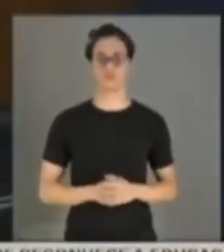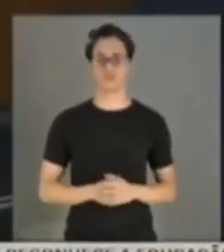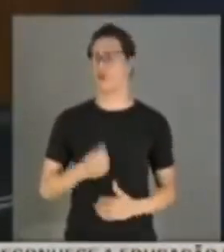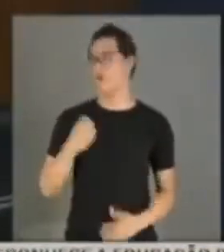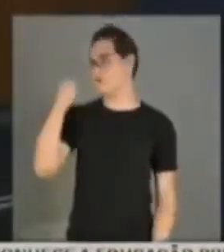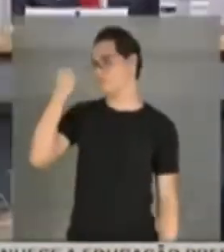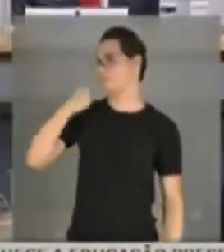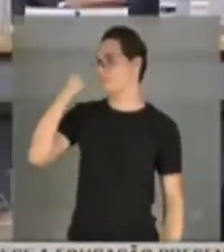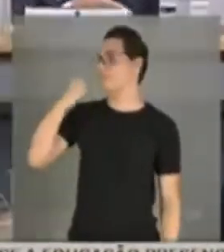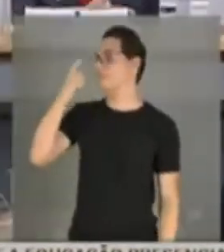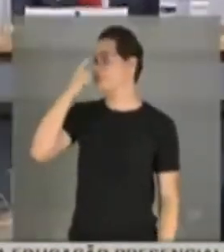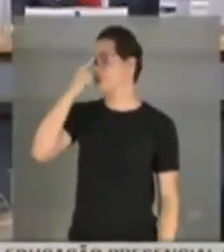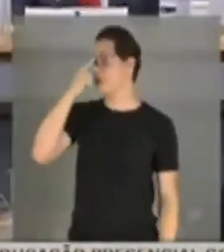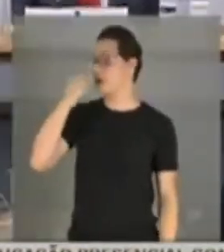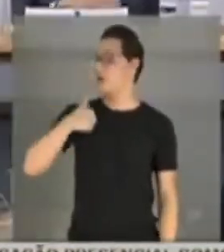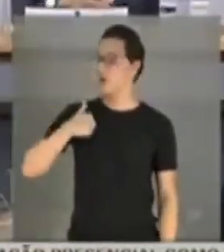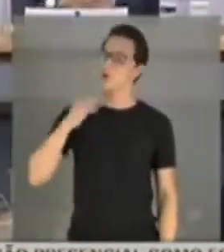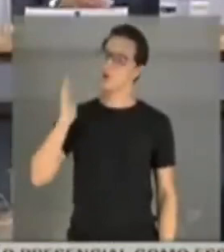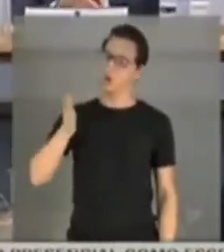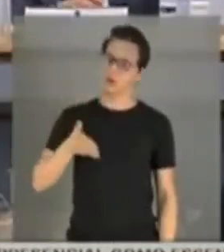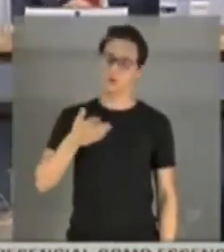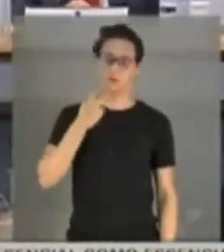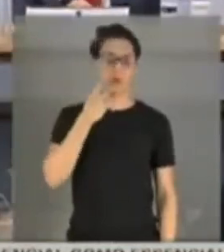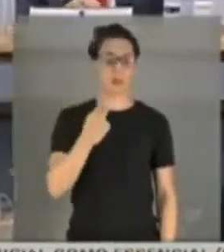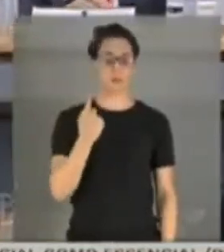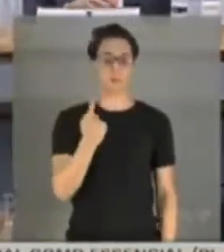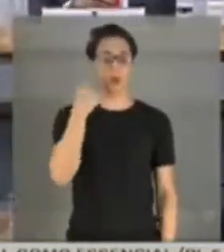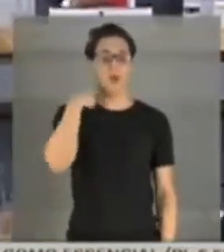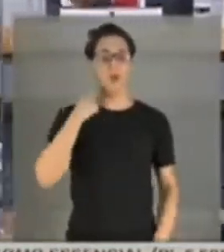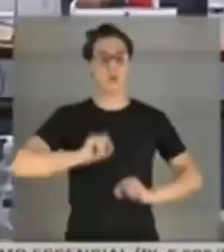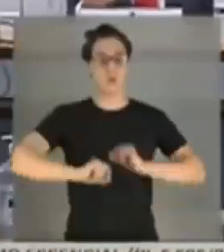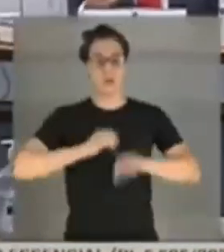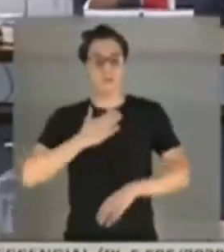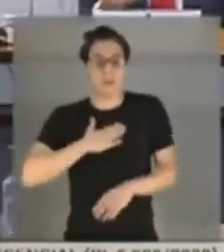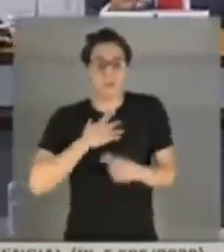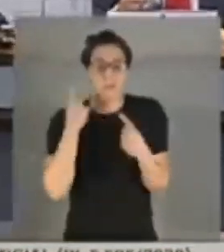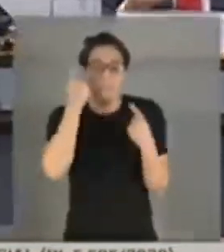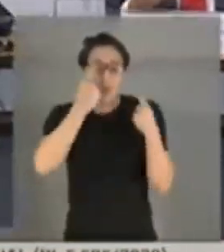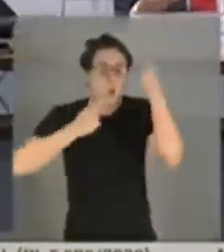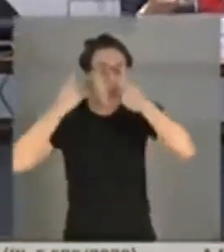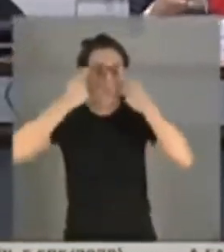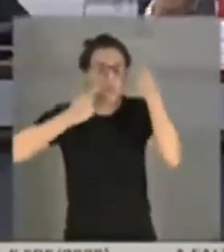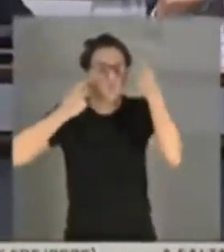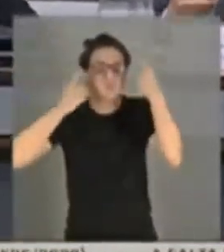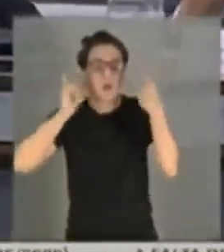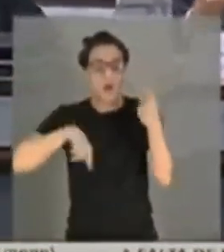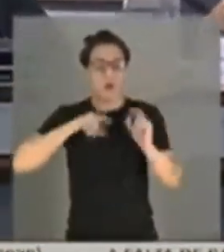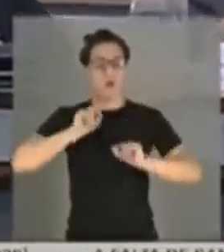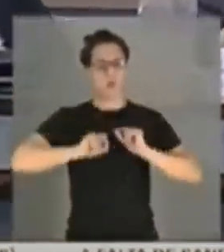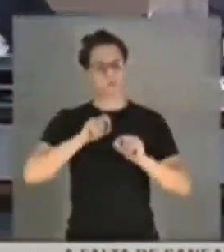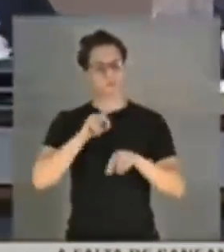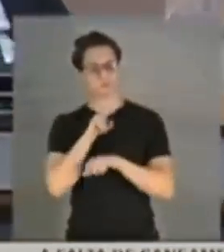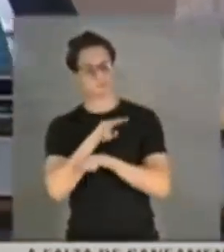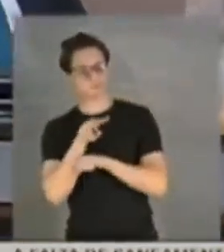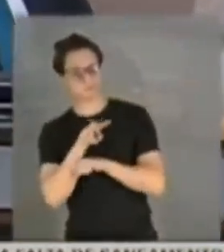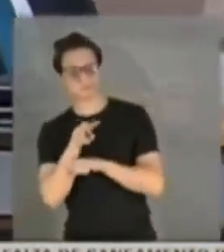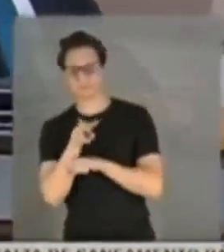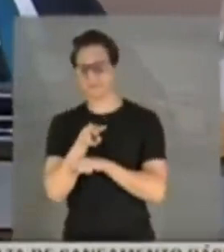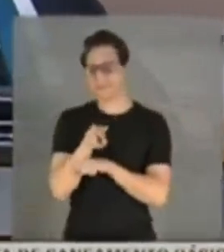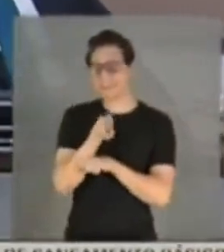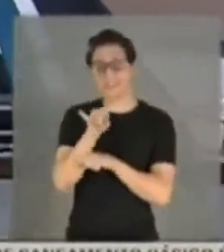Senador, como eu falei no meu depoimento inicial, a minha preocupação foi verificar o correto